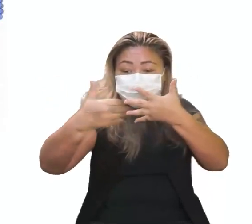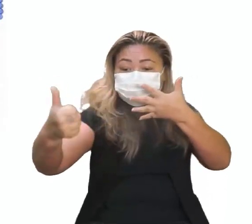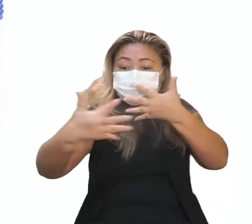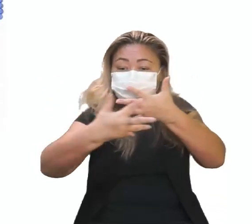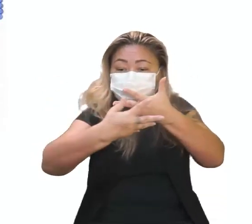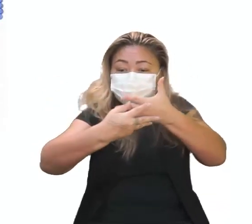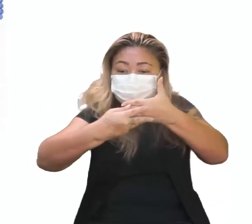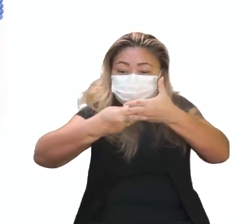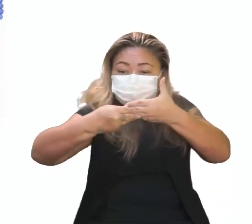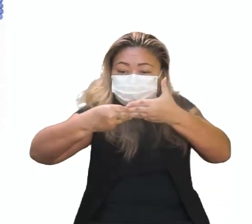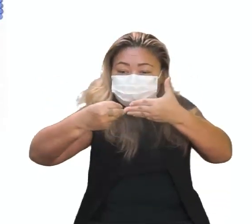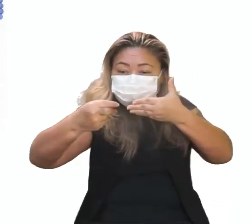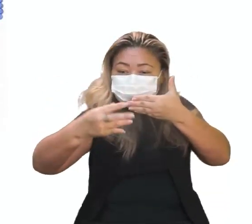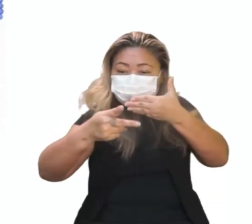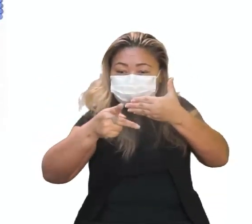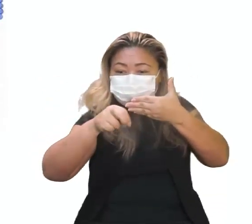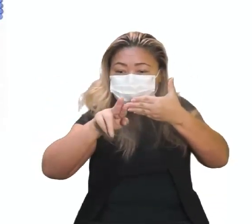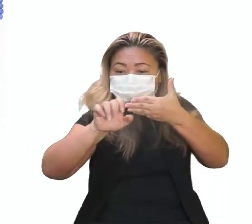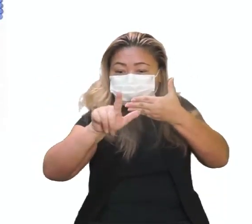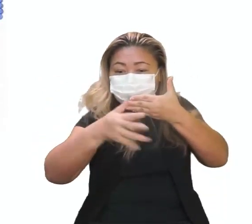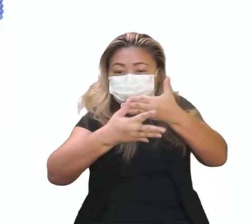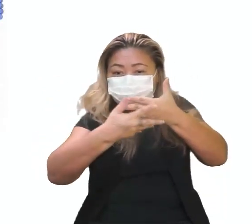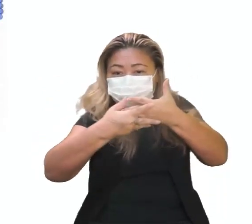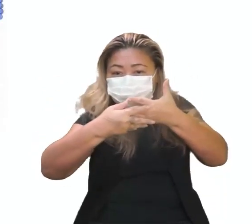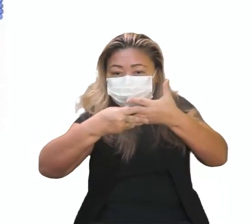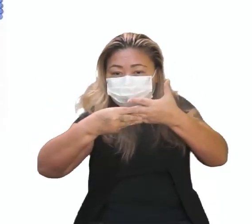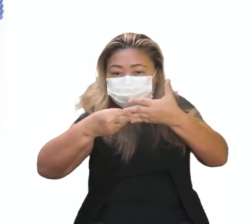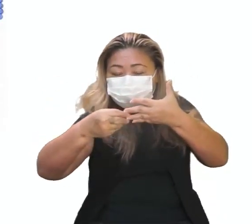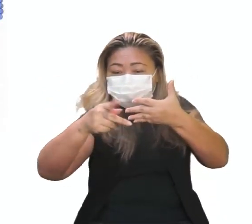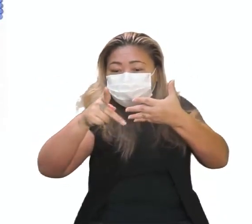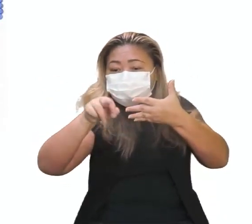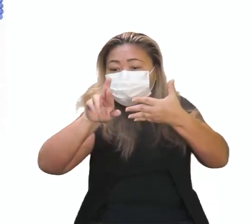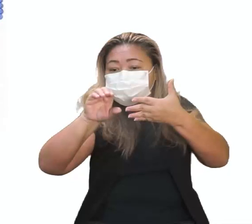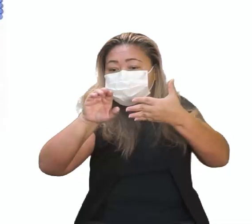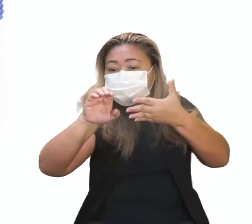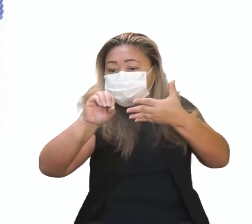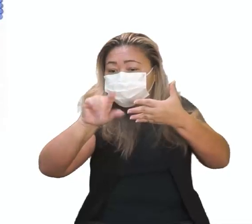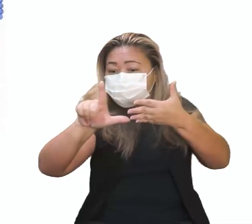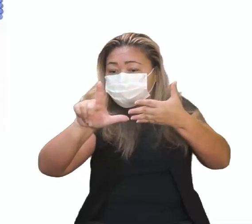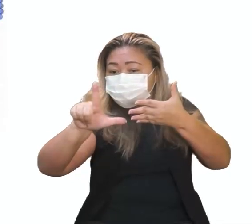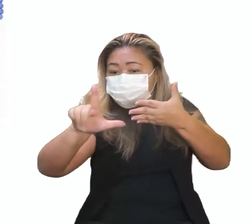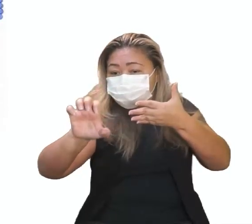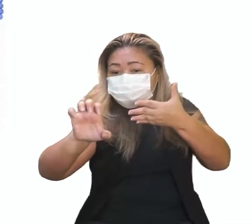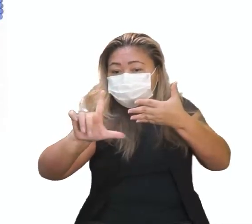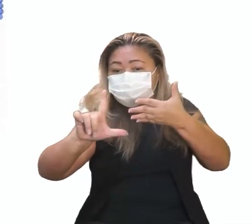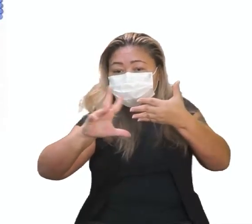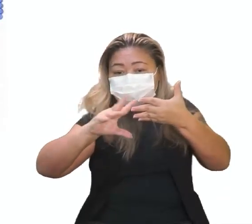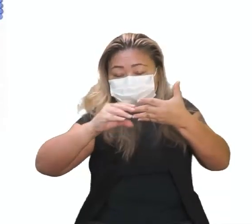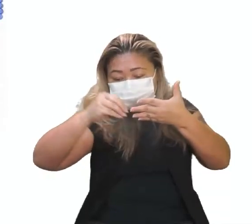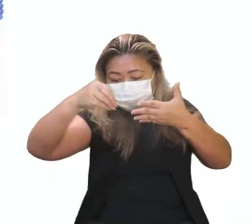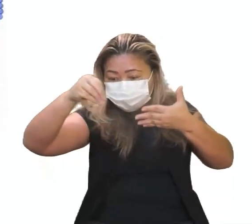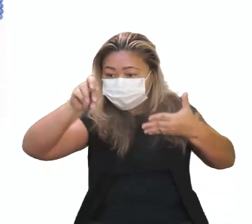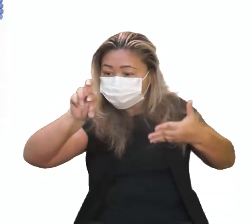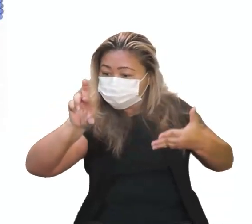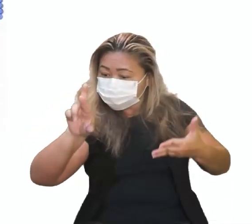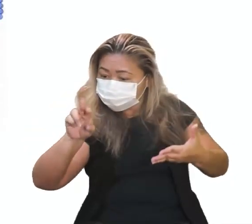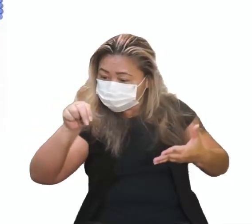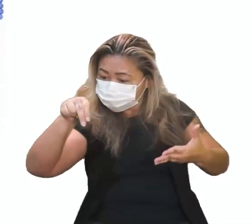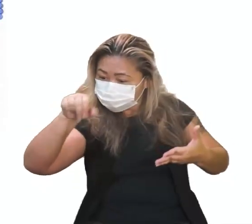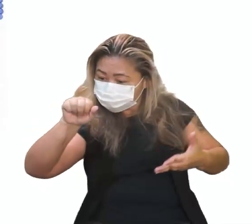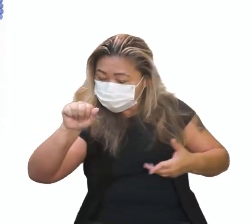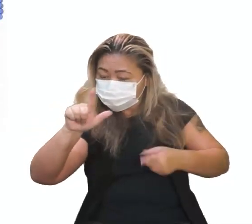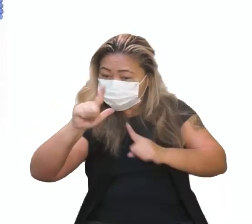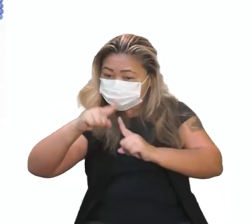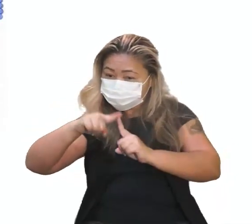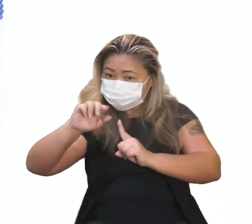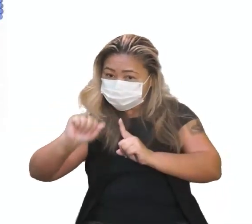a prole desses vírus que foram ali introduzidos, o aconteceu? Eles viram que existia o RNA, do